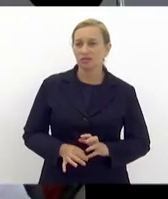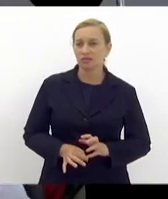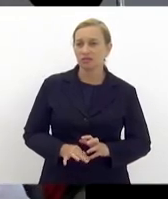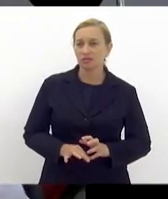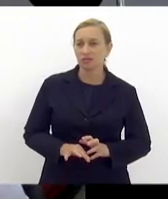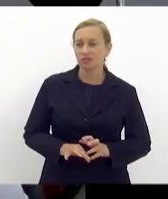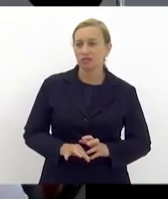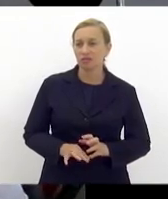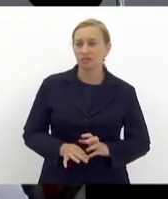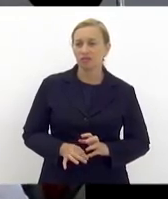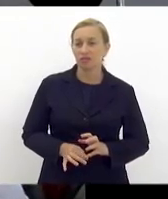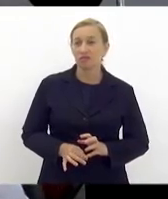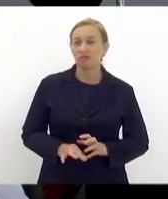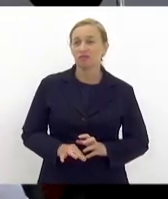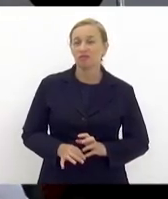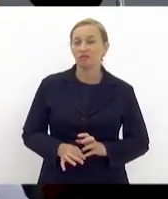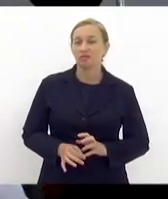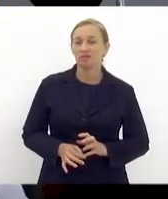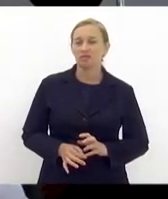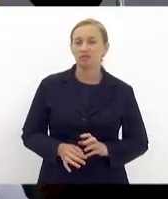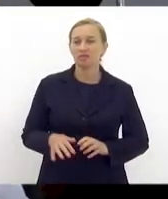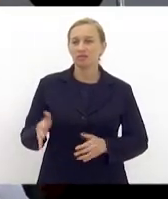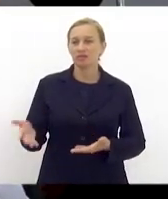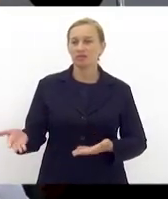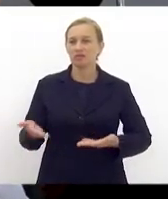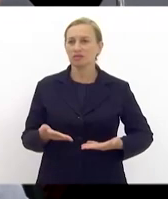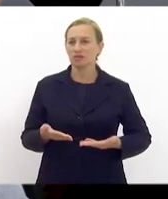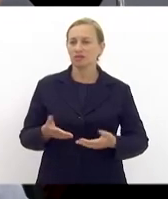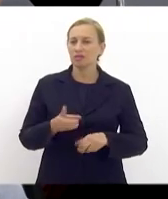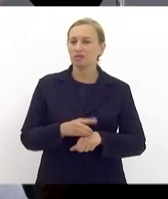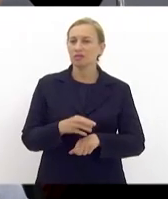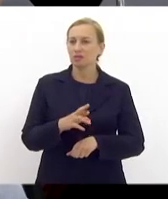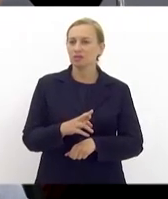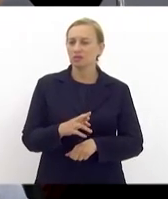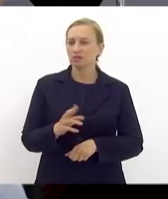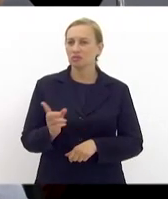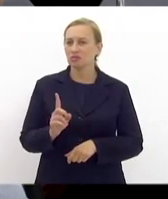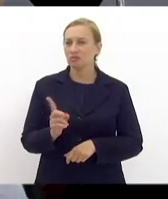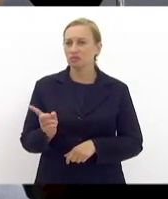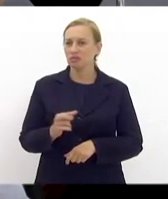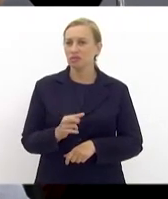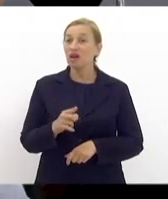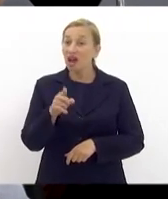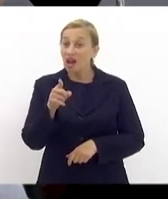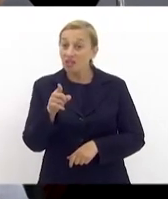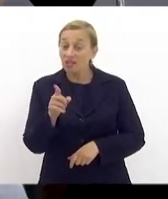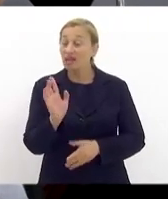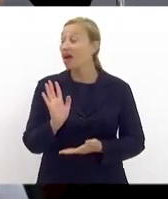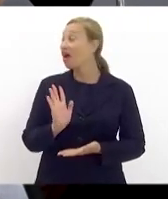Eu quero chamar a doutora. Ela não vem? Ela veio? Antônia? Ah, é você.